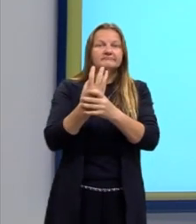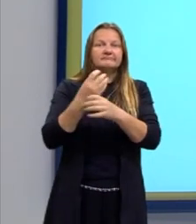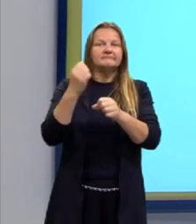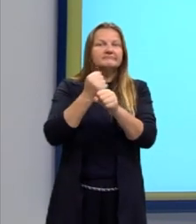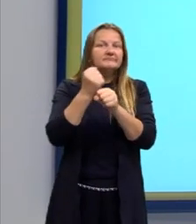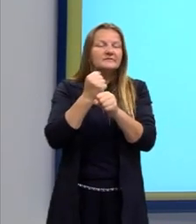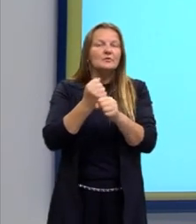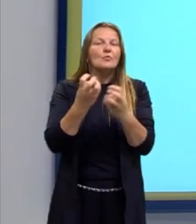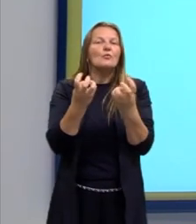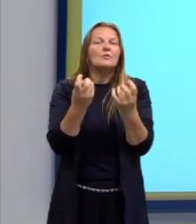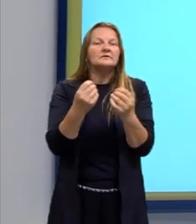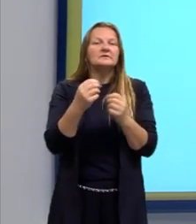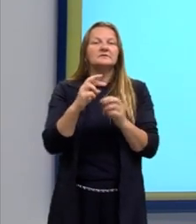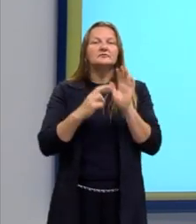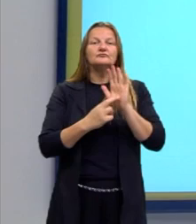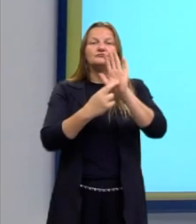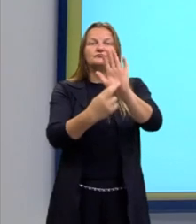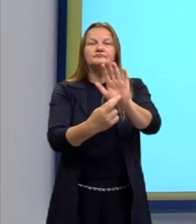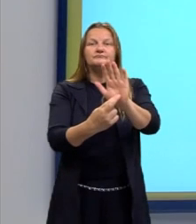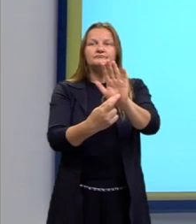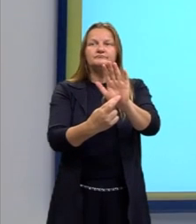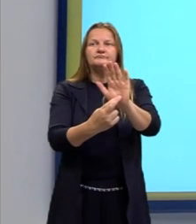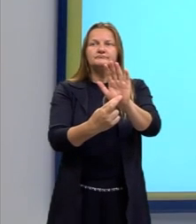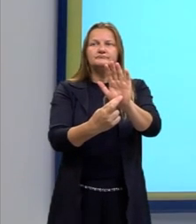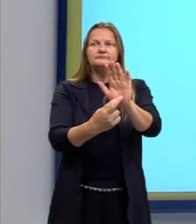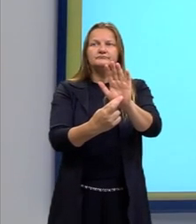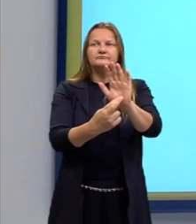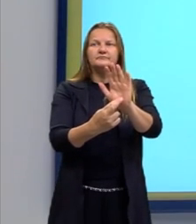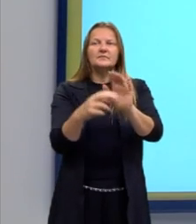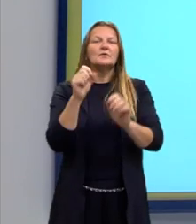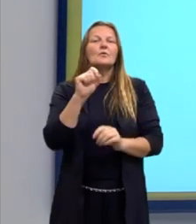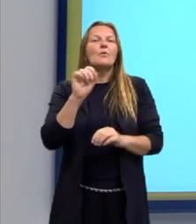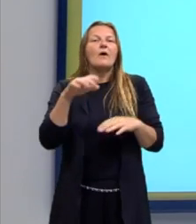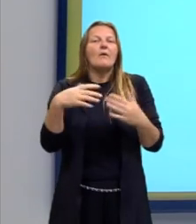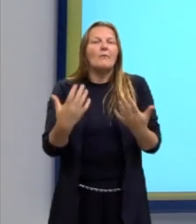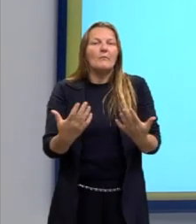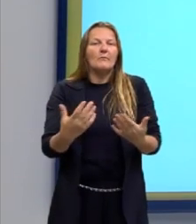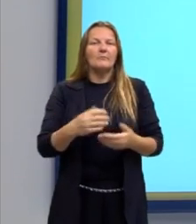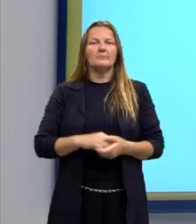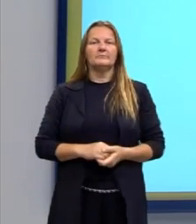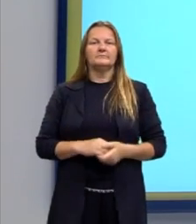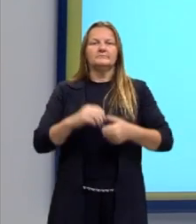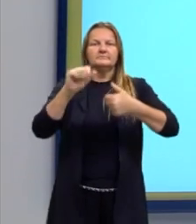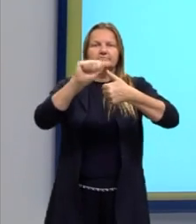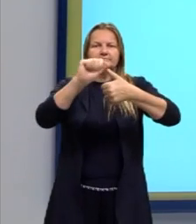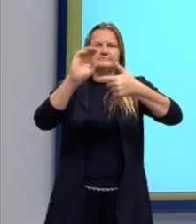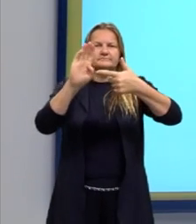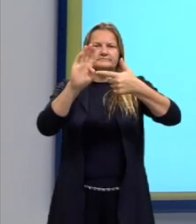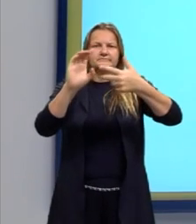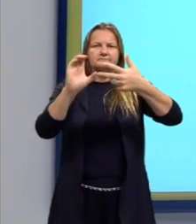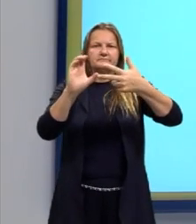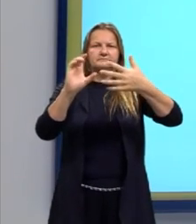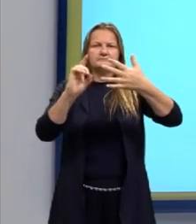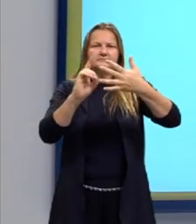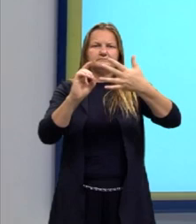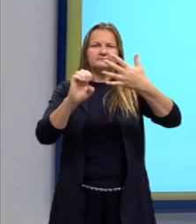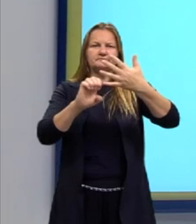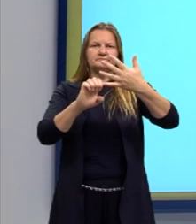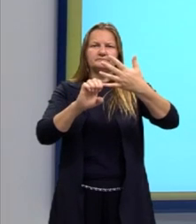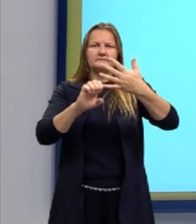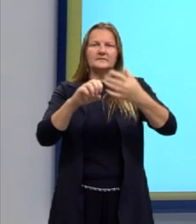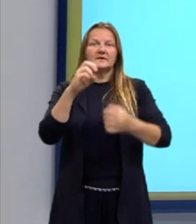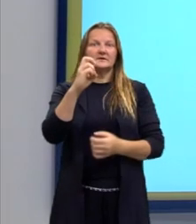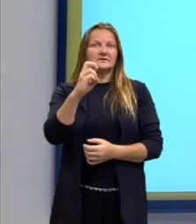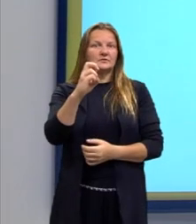é representada pela expressão. E aí vem as nossas alternativas. Nós temos cinco